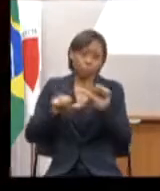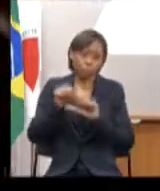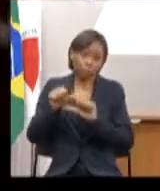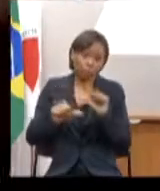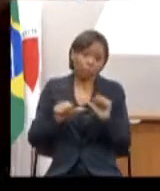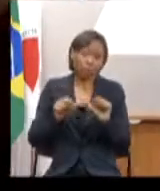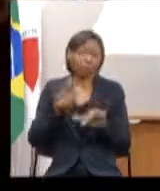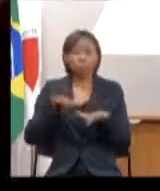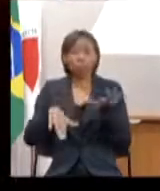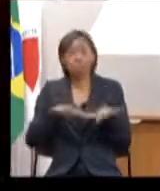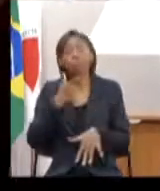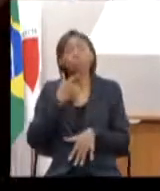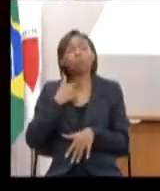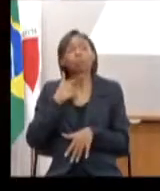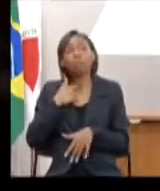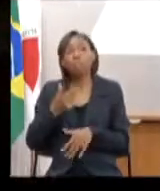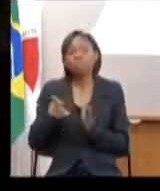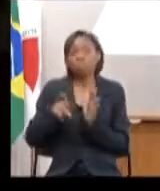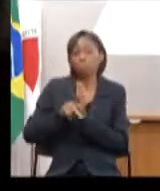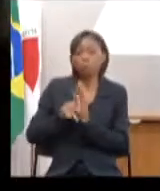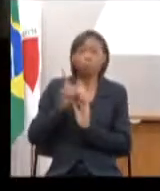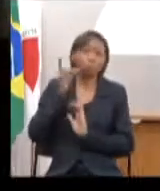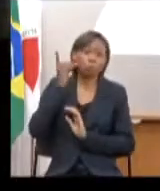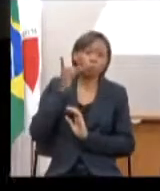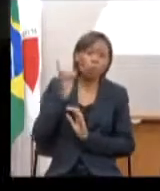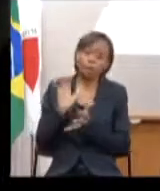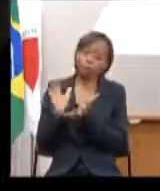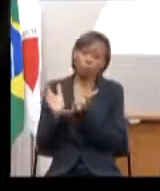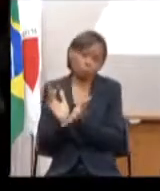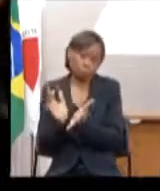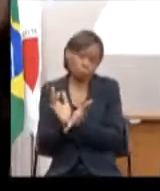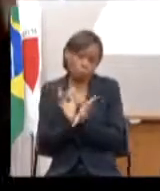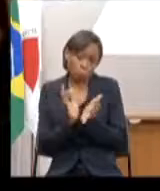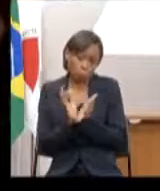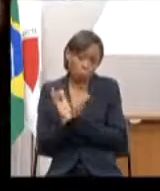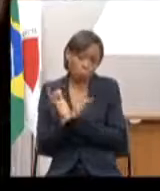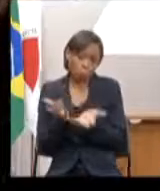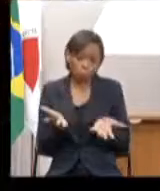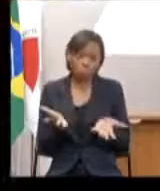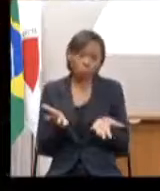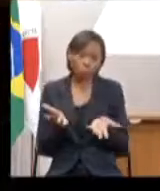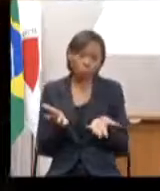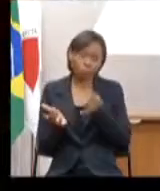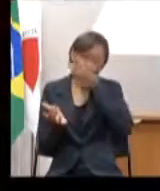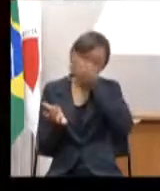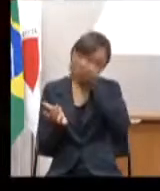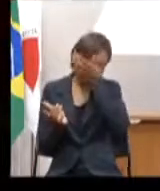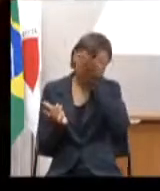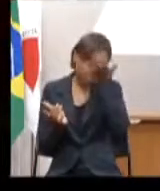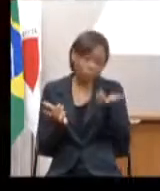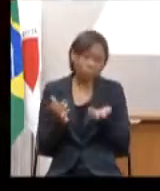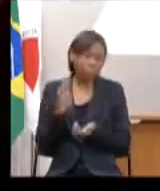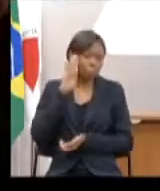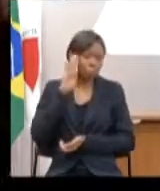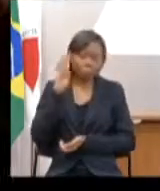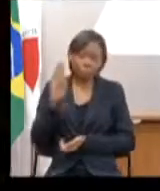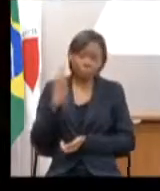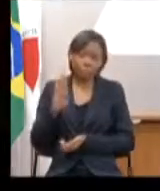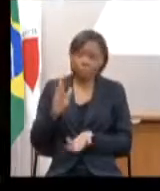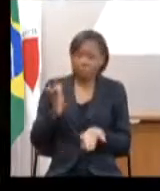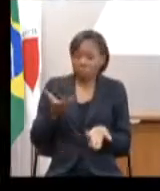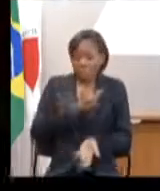deputado, do desejo de algum segmento que apresentam alguma ruim, e, sobretudo, as necessidades do governo.